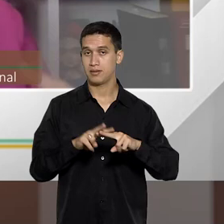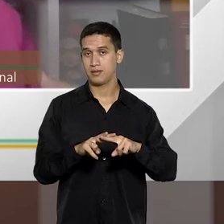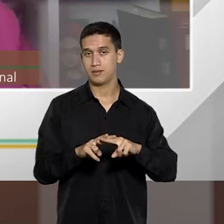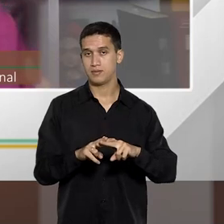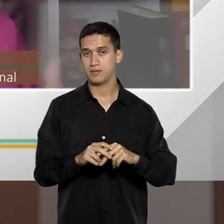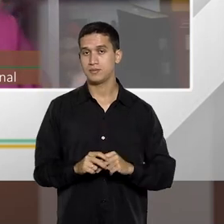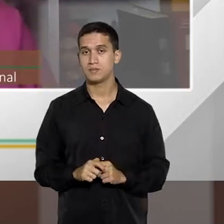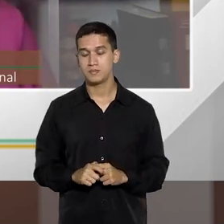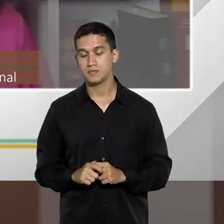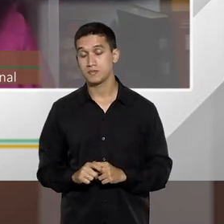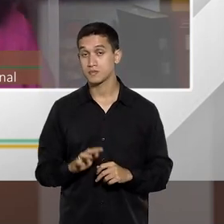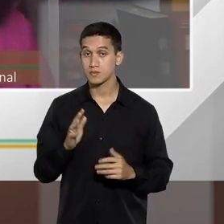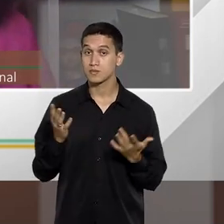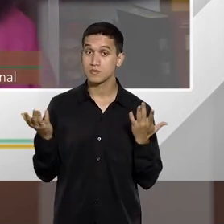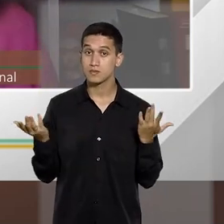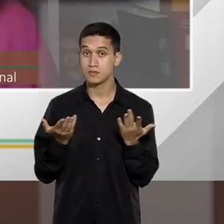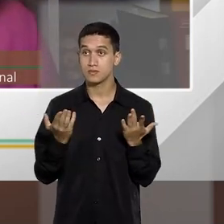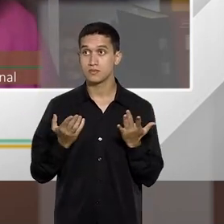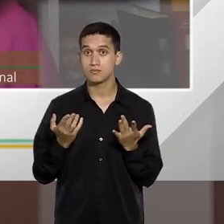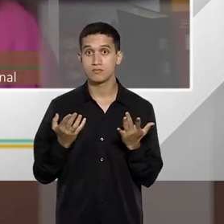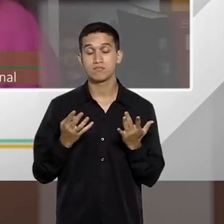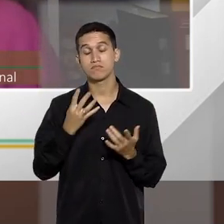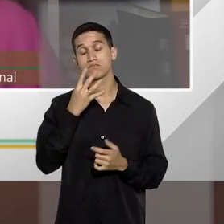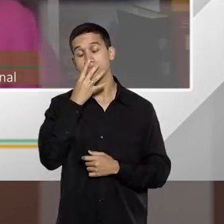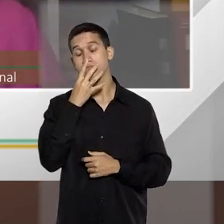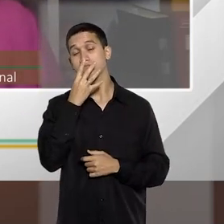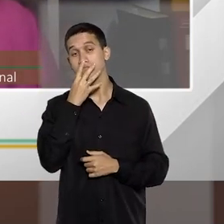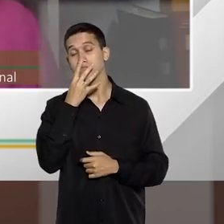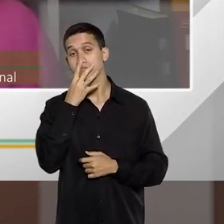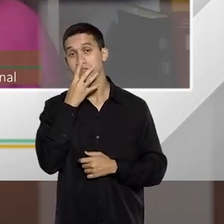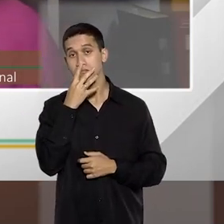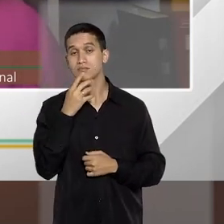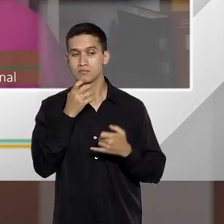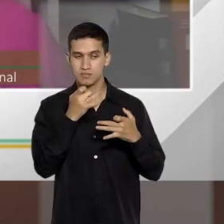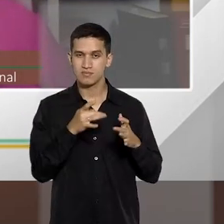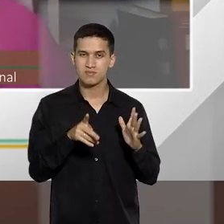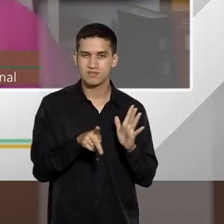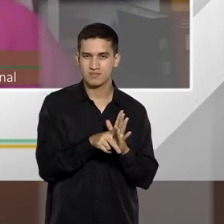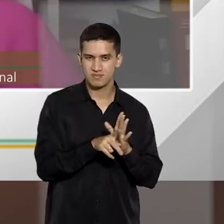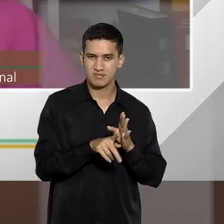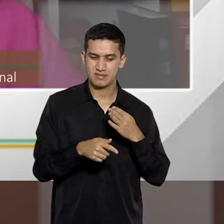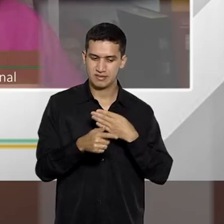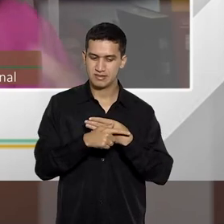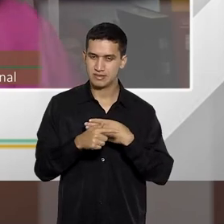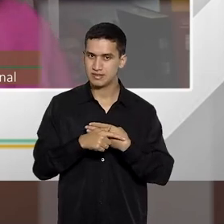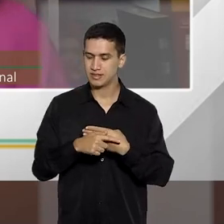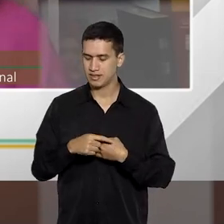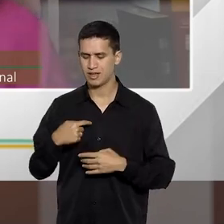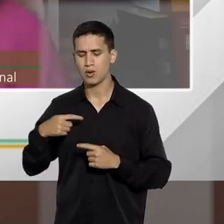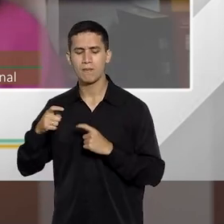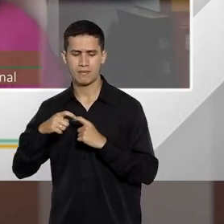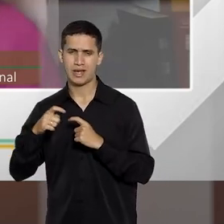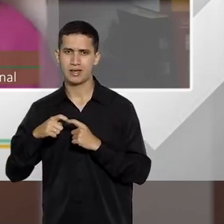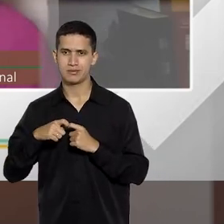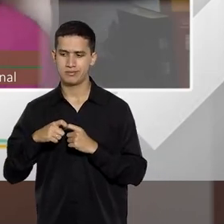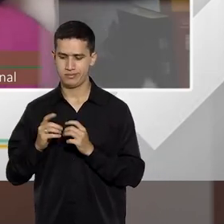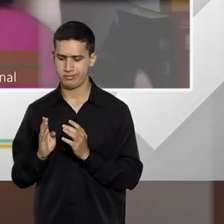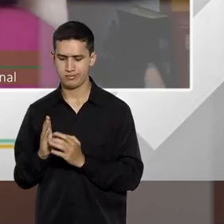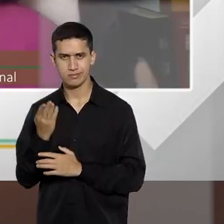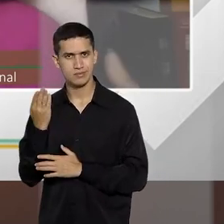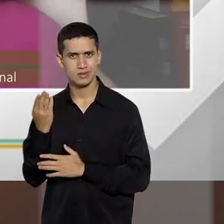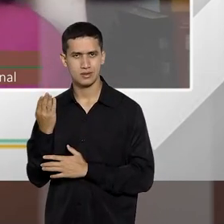E aí, hoje em dia, por incrível que pareça, ele falou do exercício legal da medicina, que a gente vê tanto hoje nos